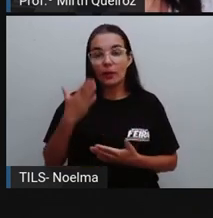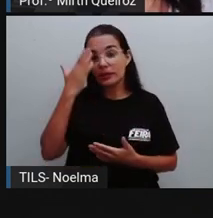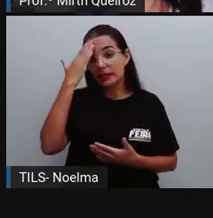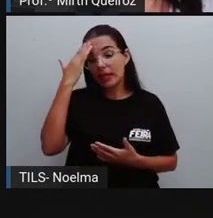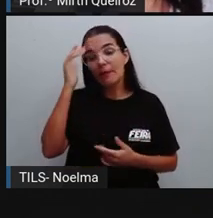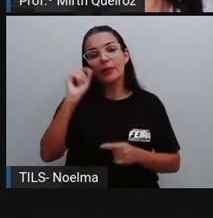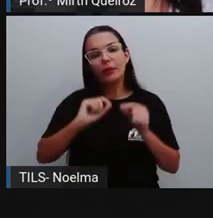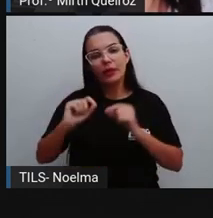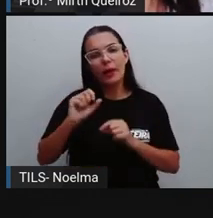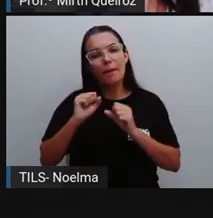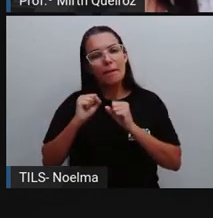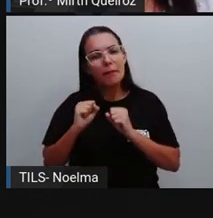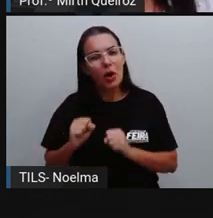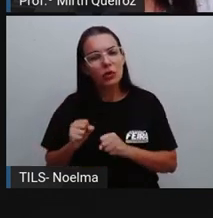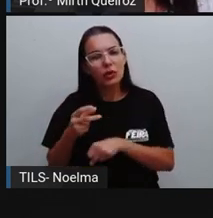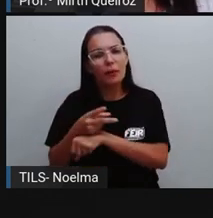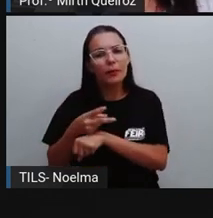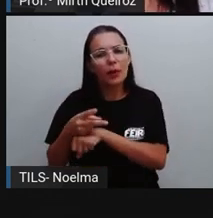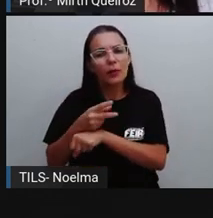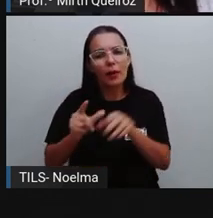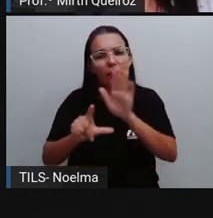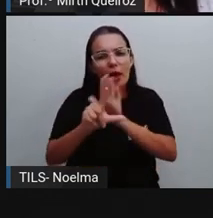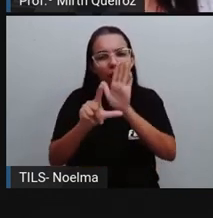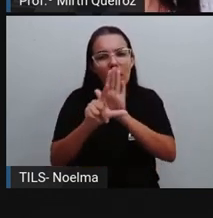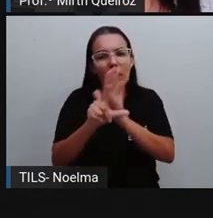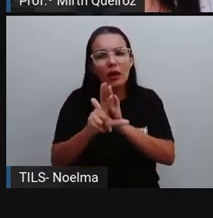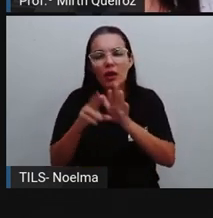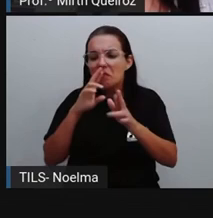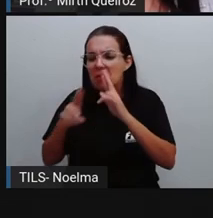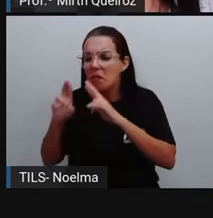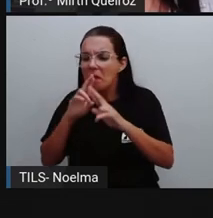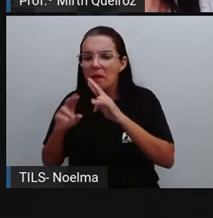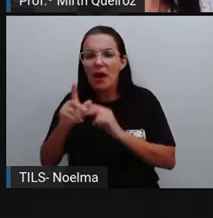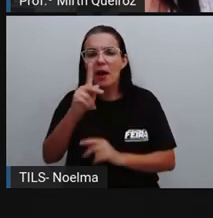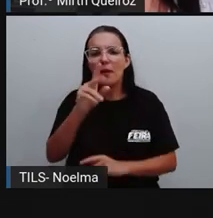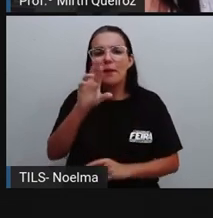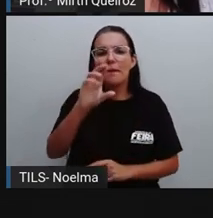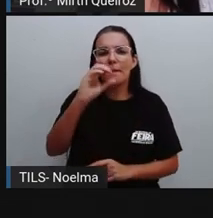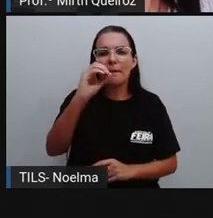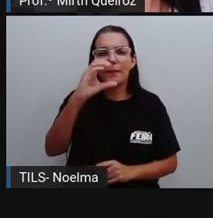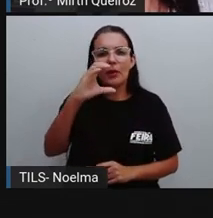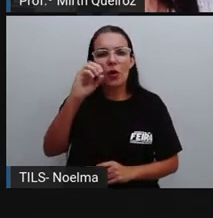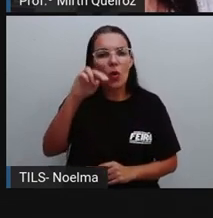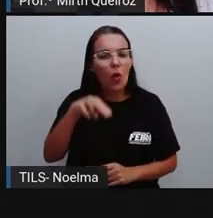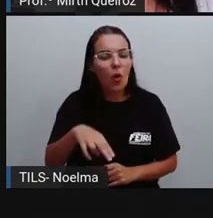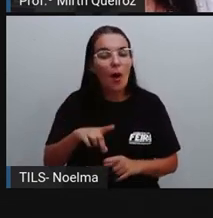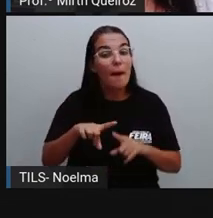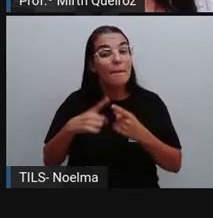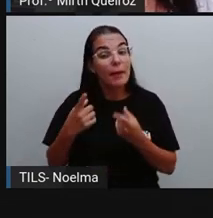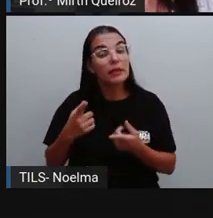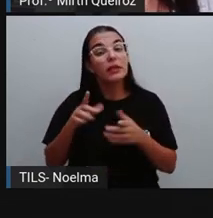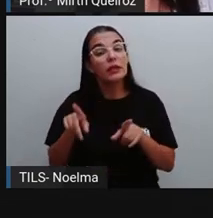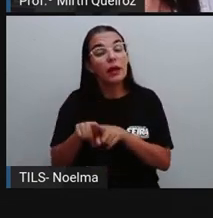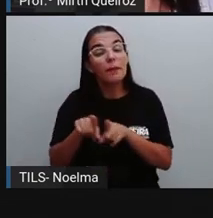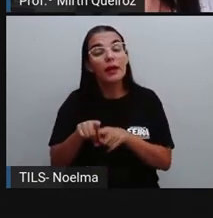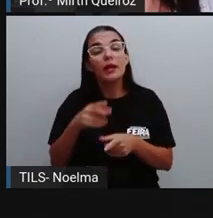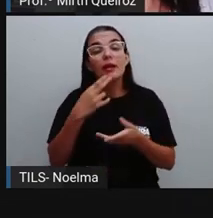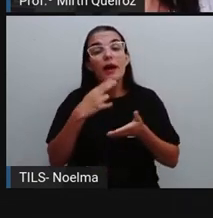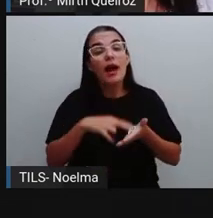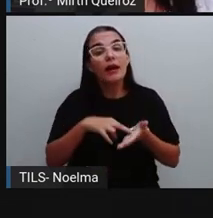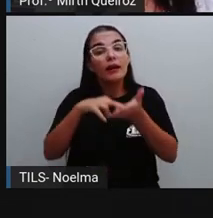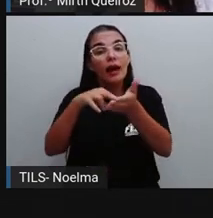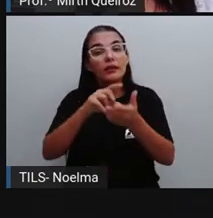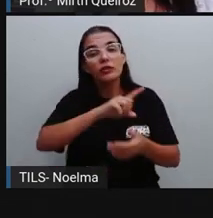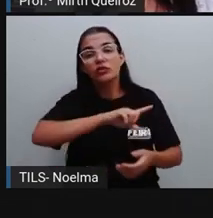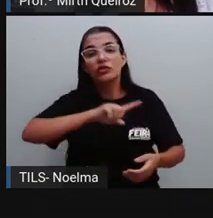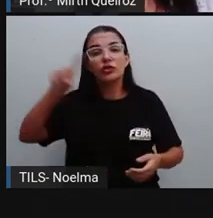que ela poderia ir ao PROCON fazer uma reclamação ao PROCON porém além disso ela resolveu enviar essa carta